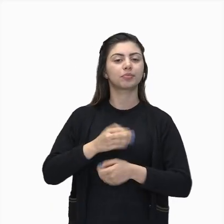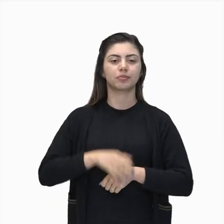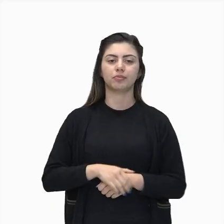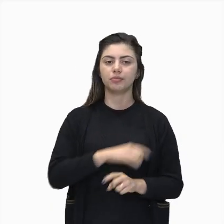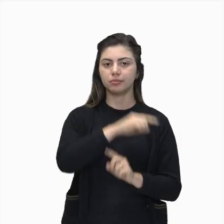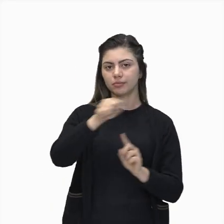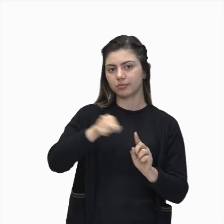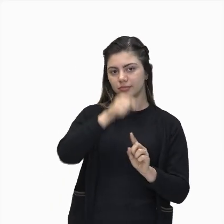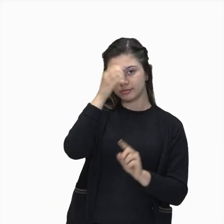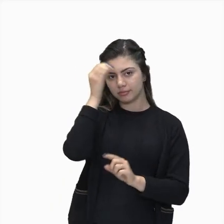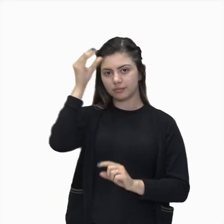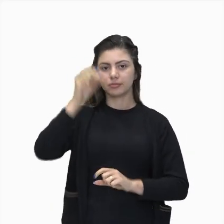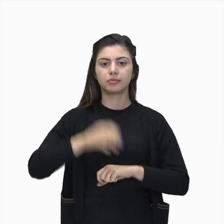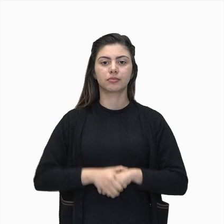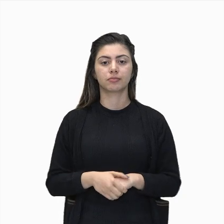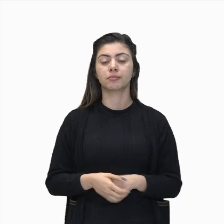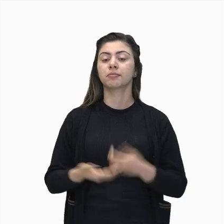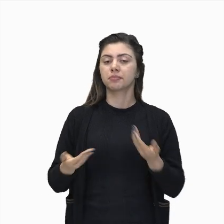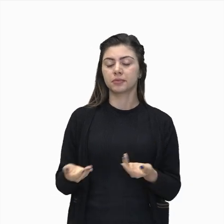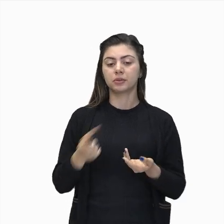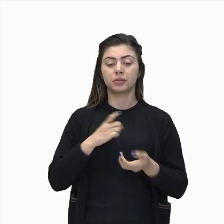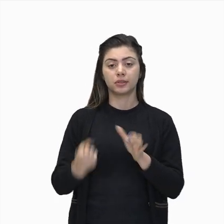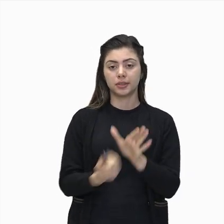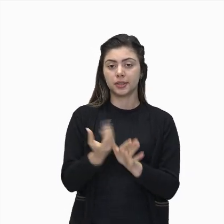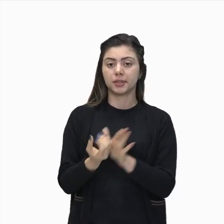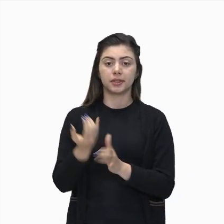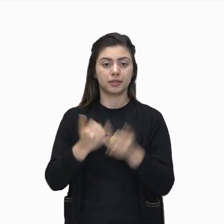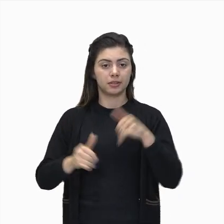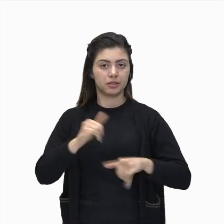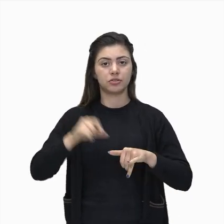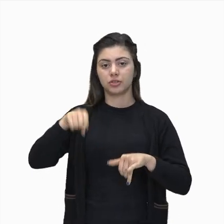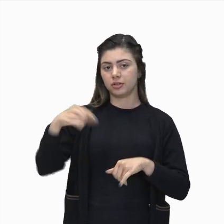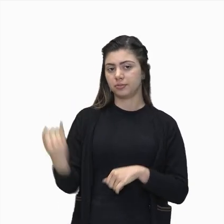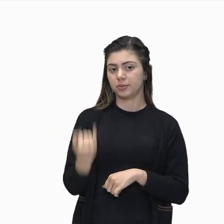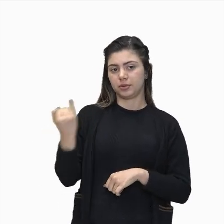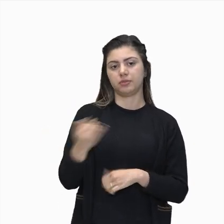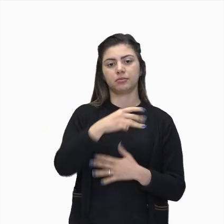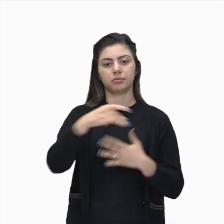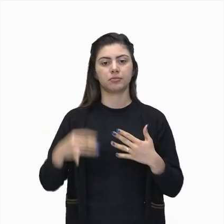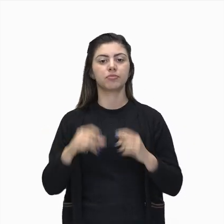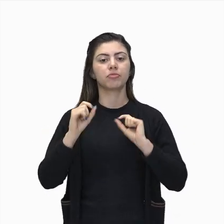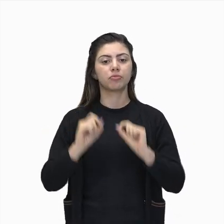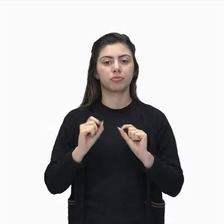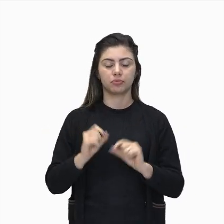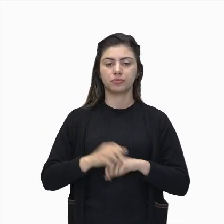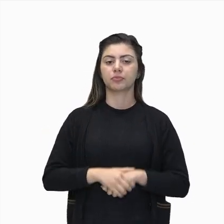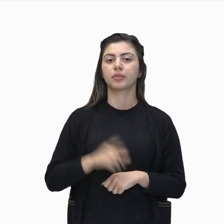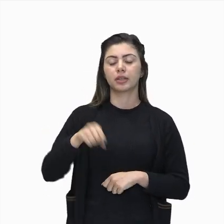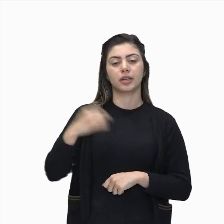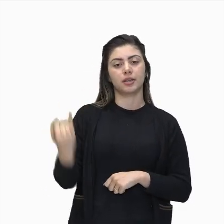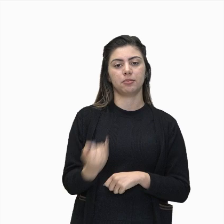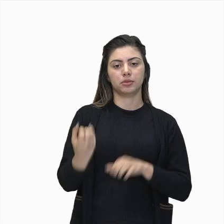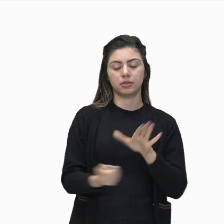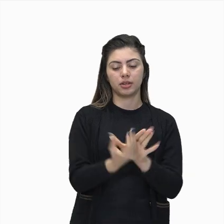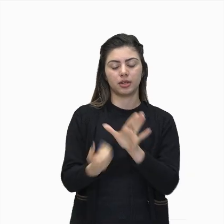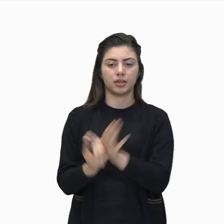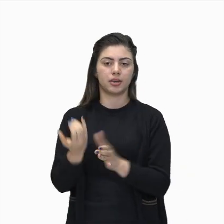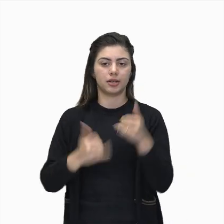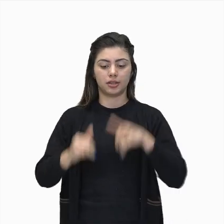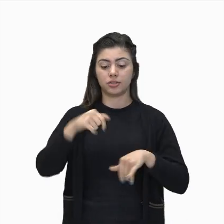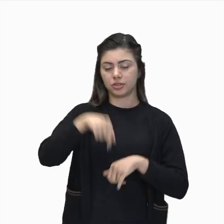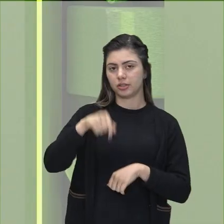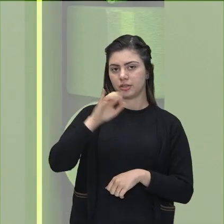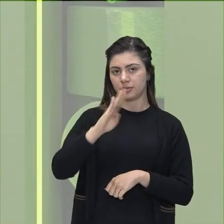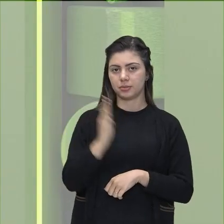Objeto de conhecimento, a importância da produção de energia. Detalhamento, a importância da produção de energia